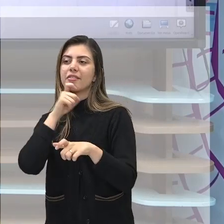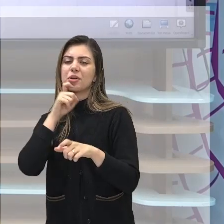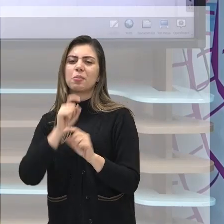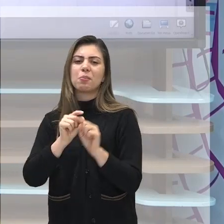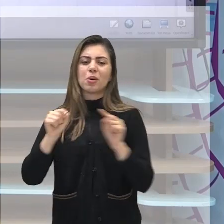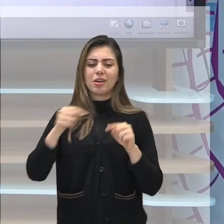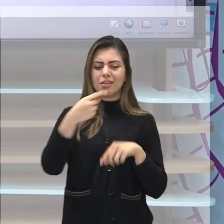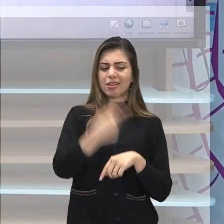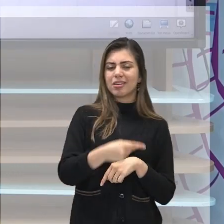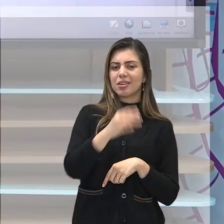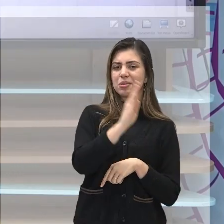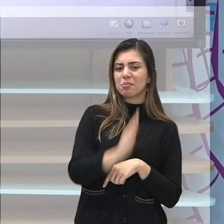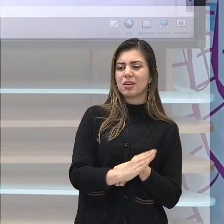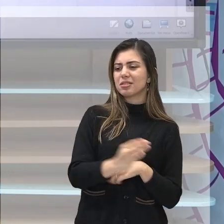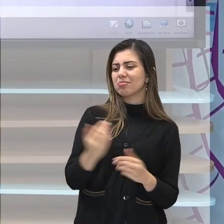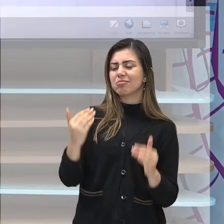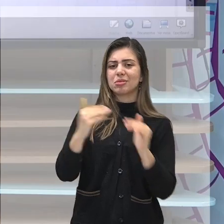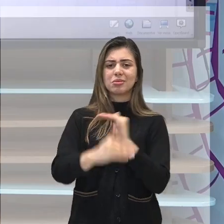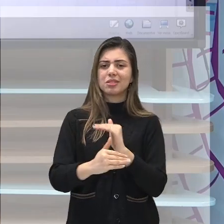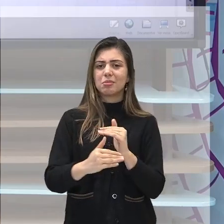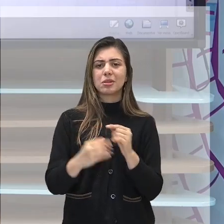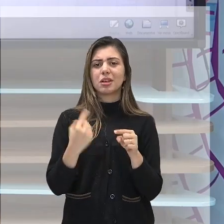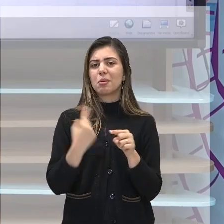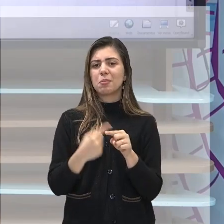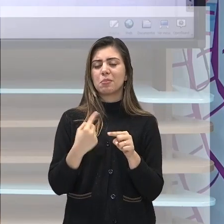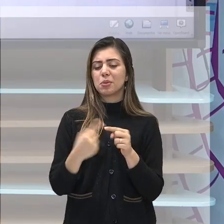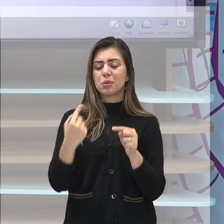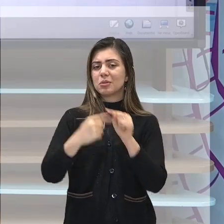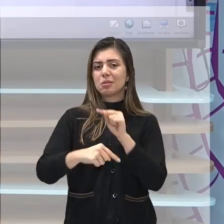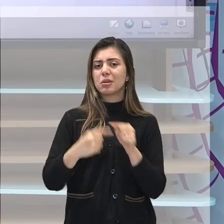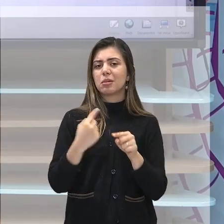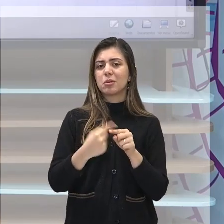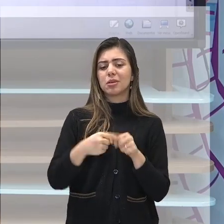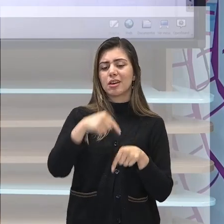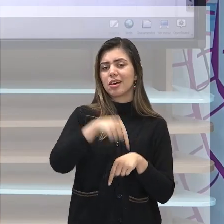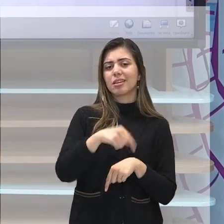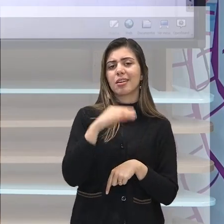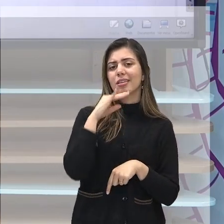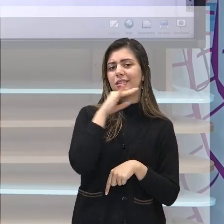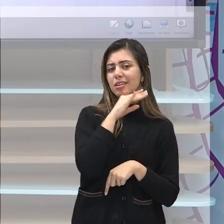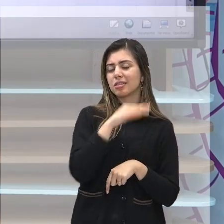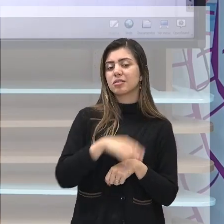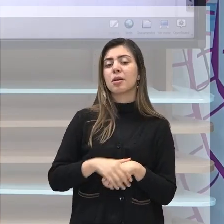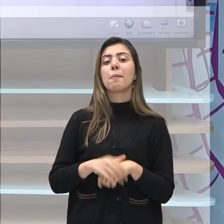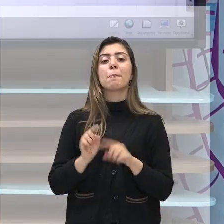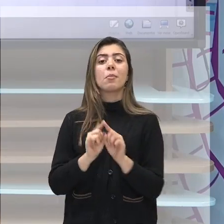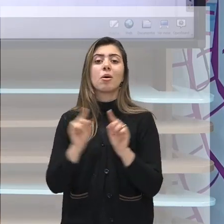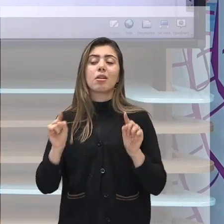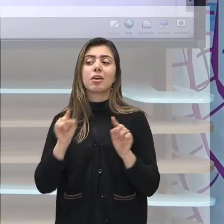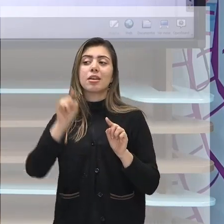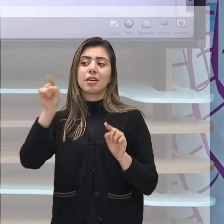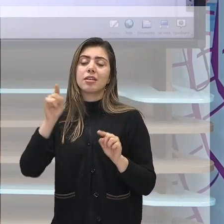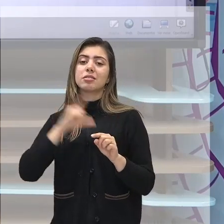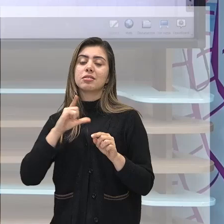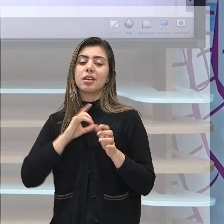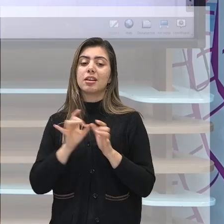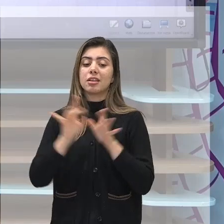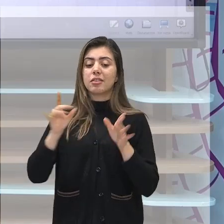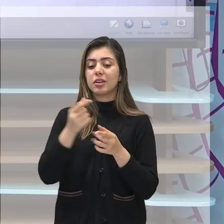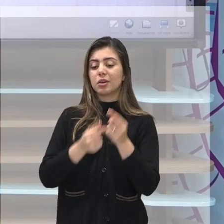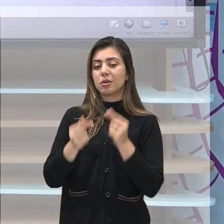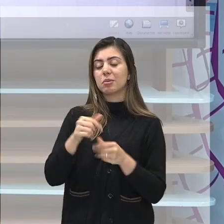a realidade brasileira, mas pelo fato de agora haver essa liberdade, eram